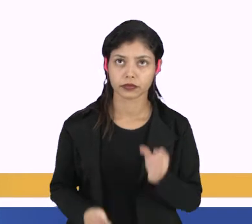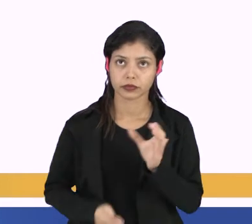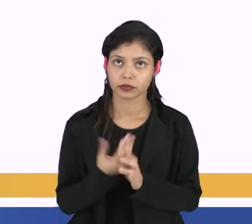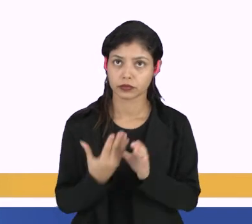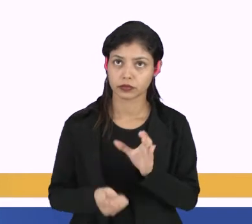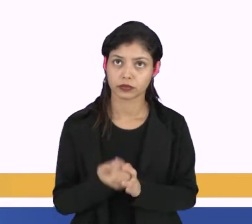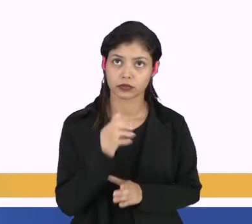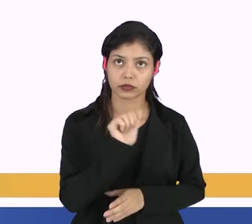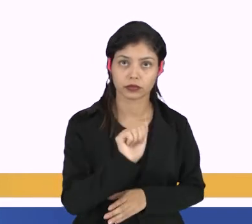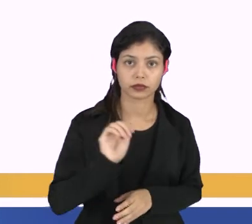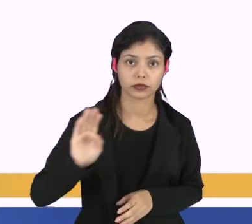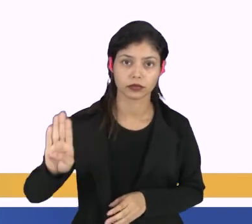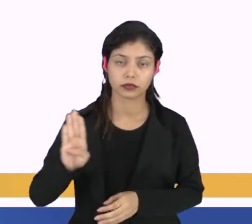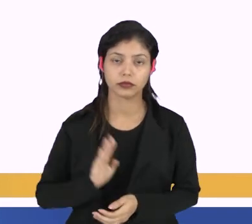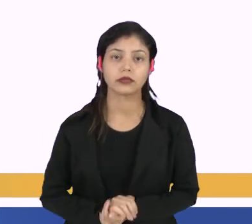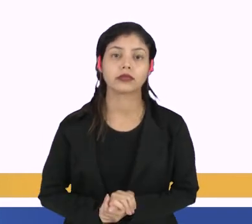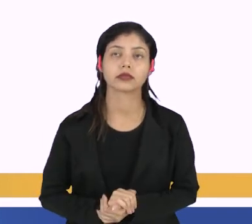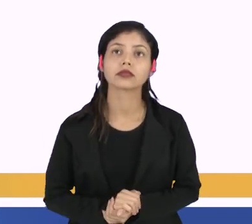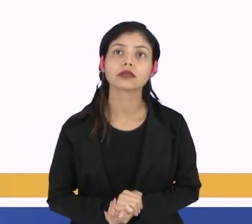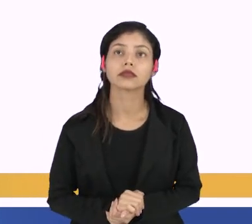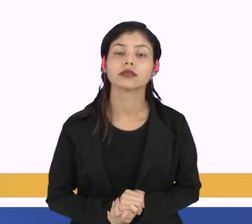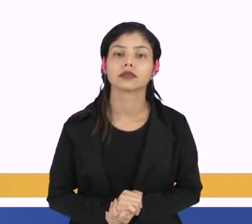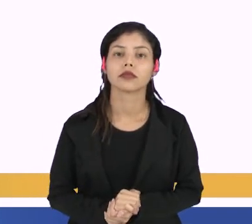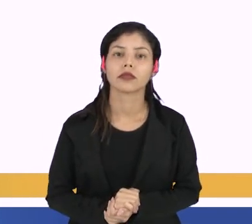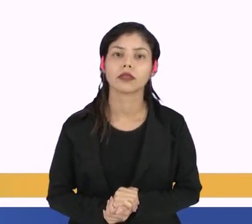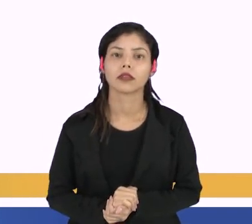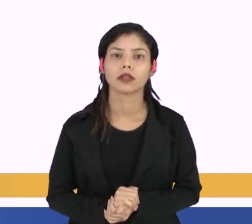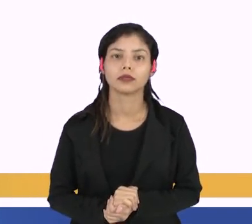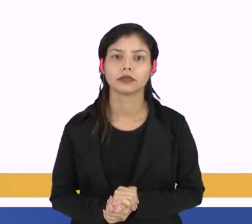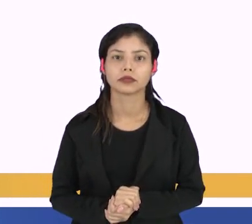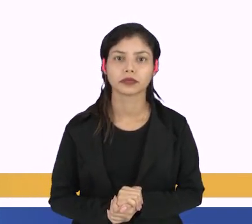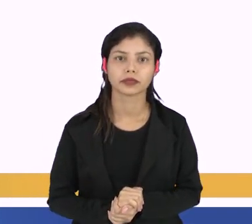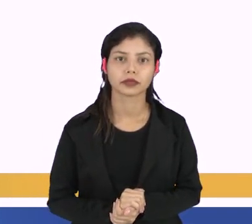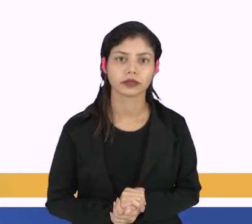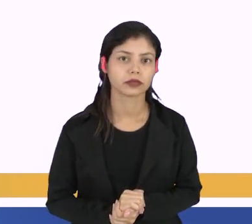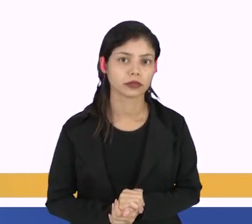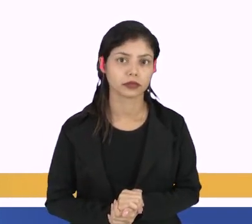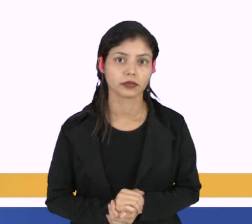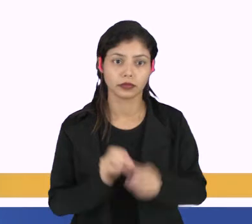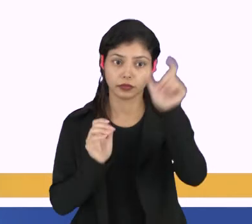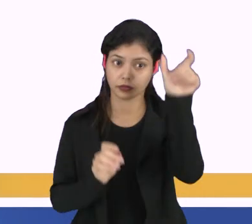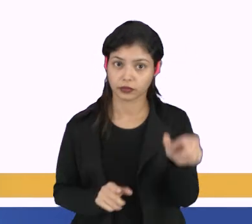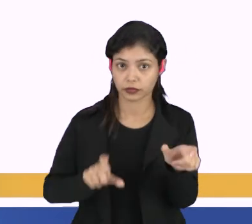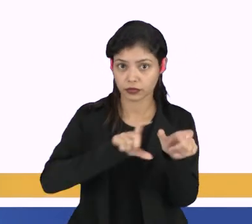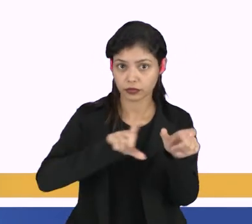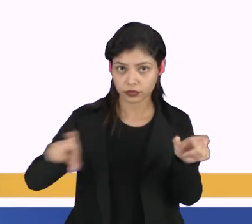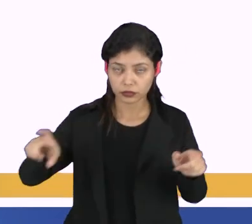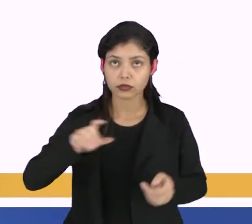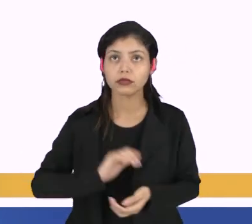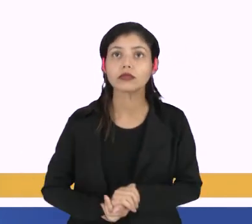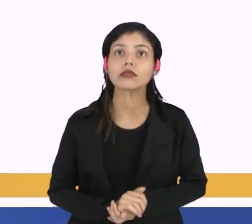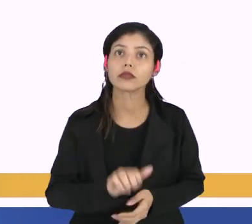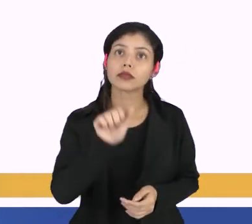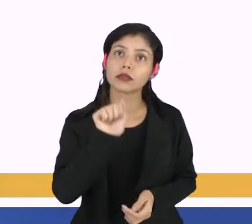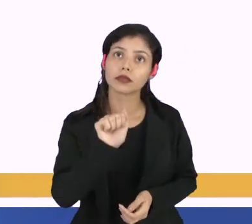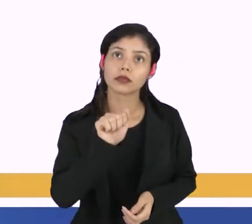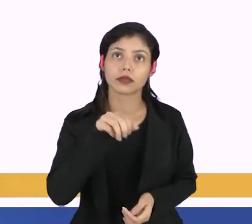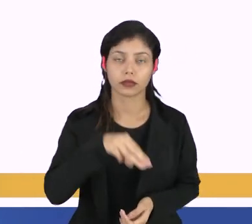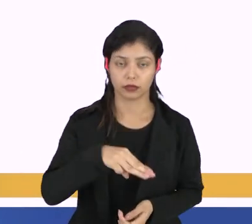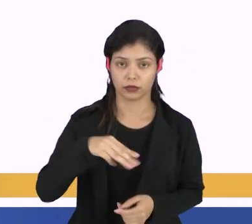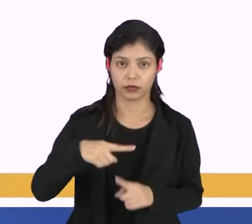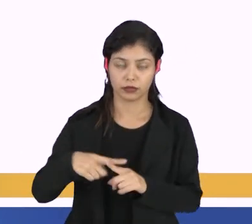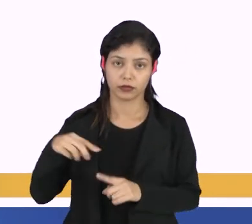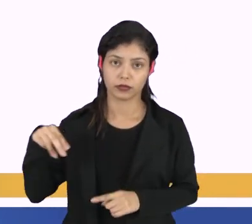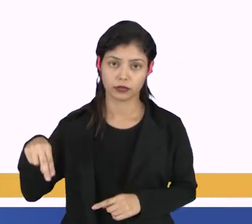matriz A por B e vocês percebam a disposição da linha e da coluna. Na A nós temos M por